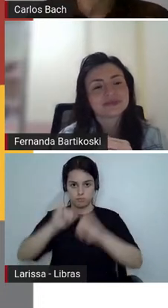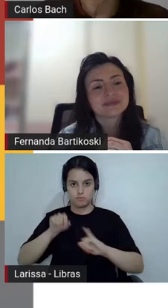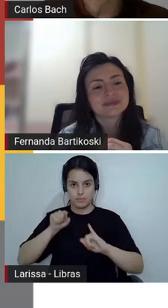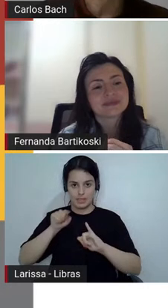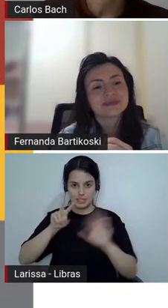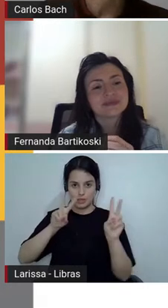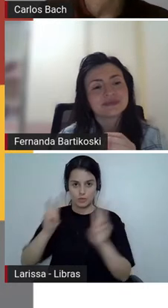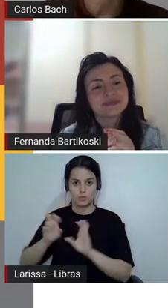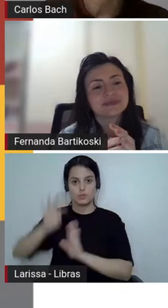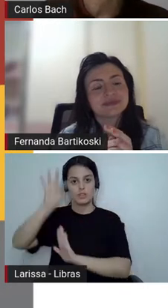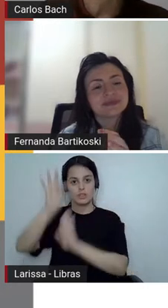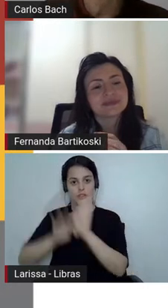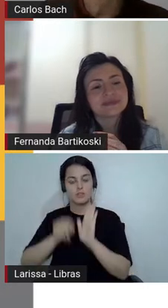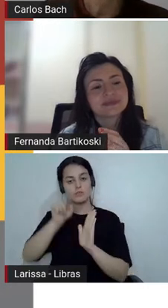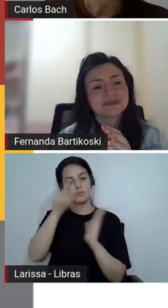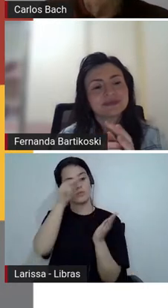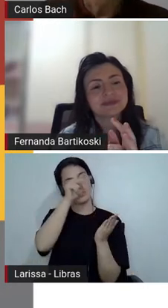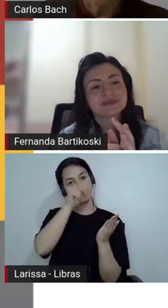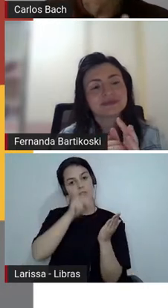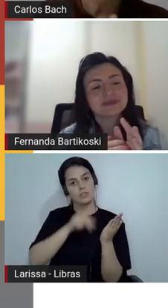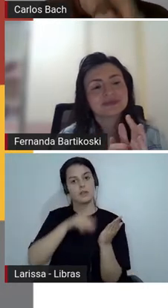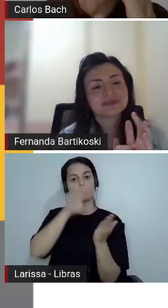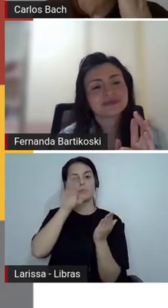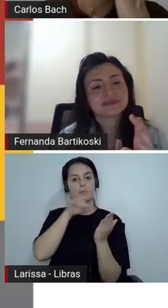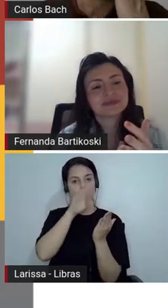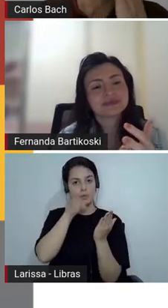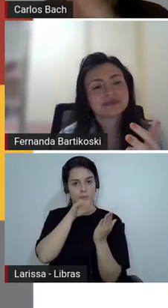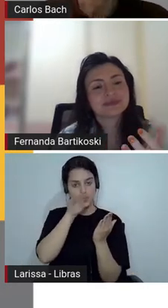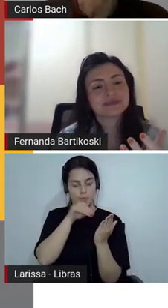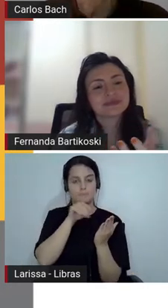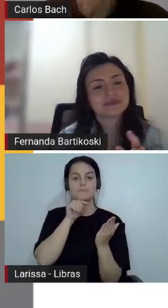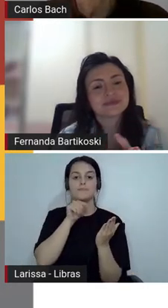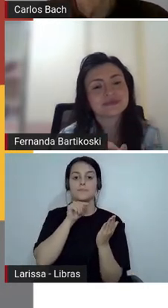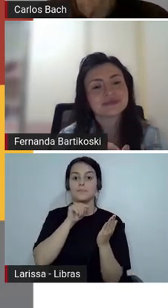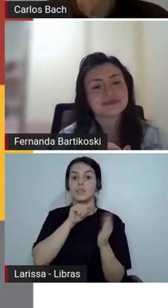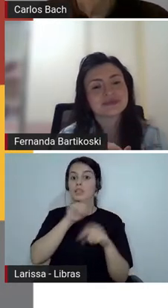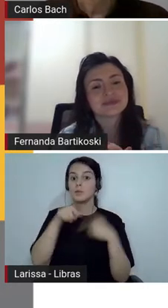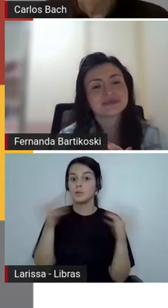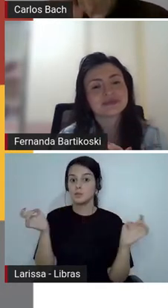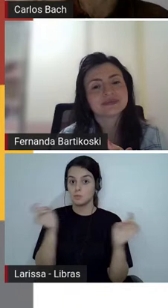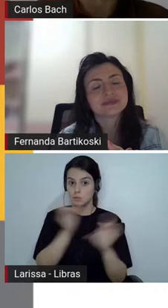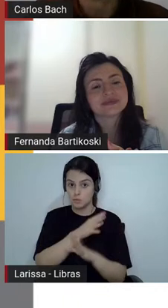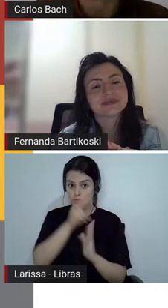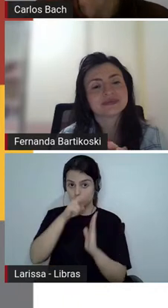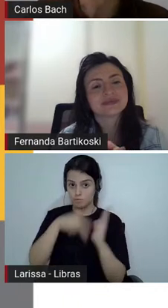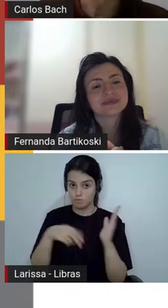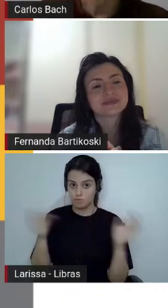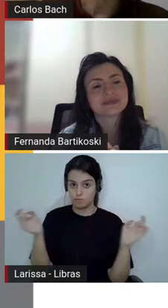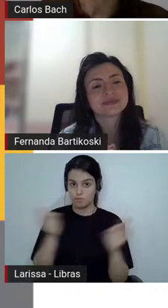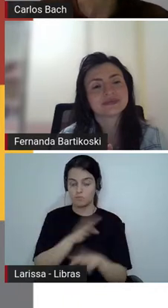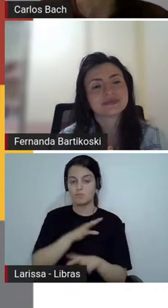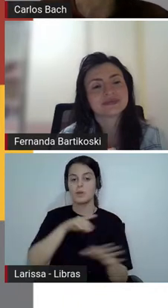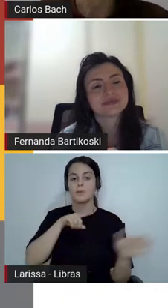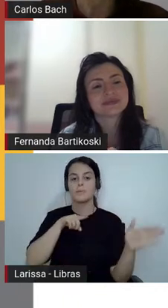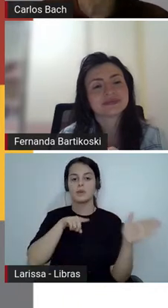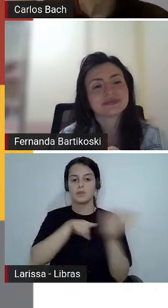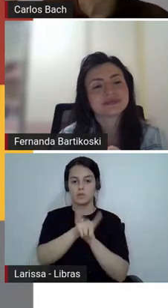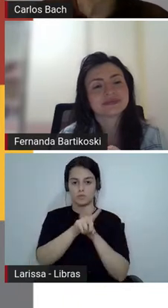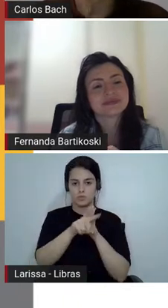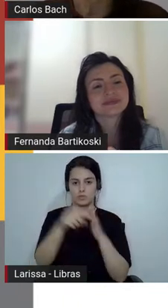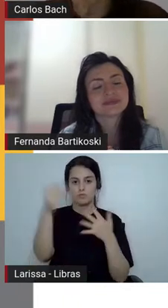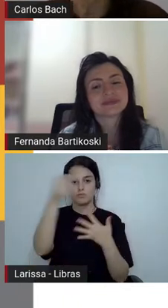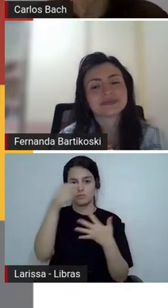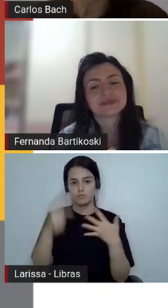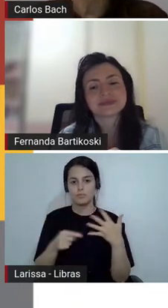feita pela professora pela professora fazer as seguintes perguntas aí ali estão as perguntas qual o assunto do